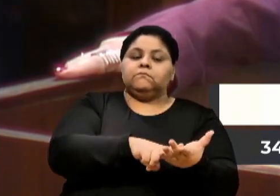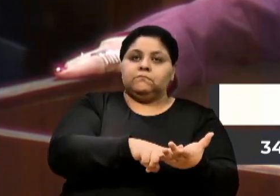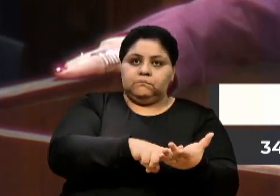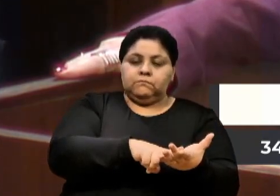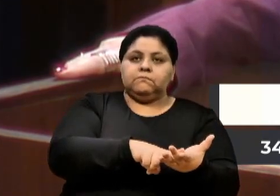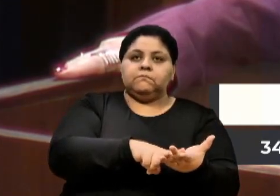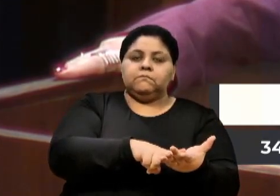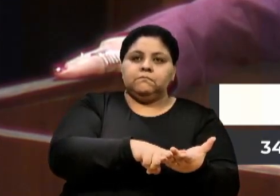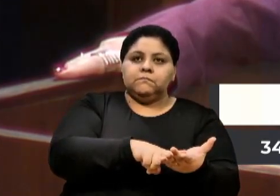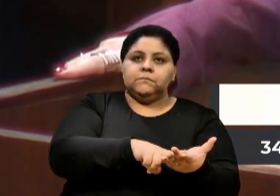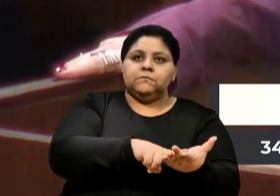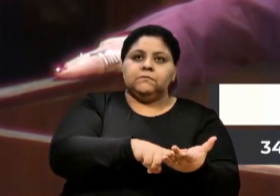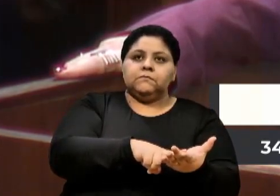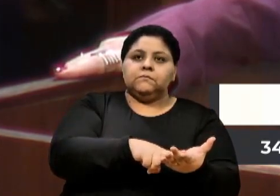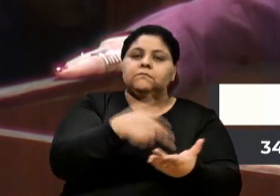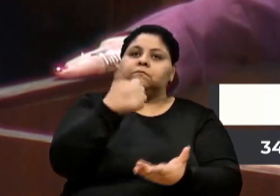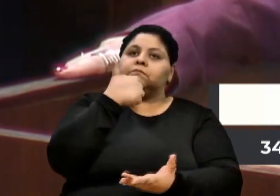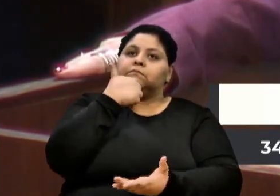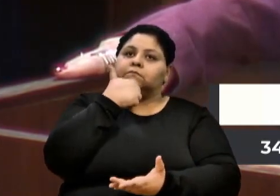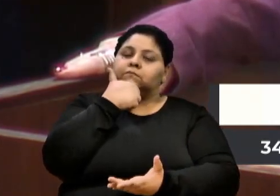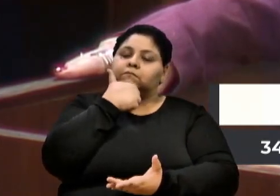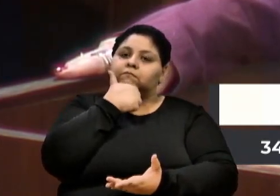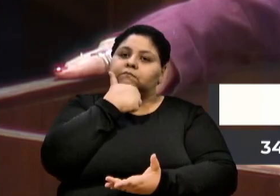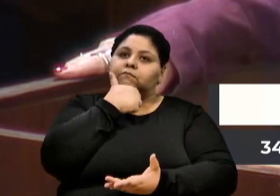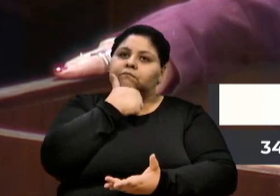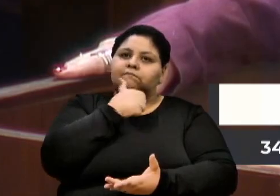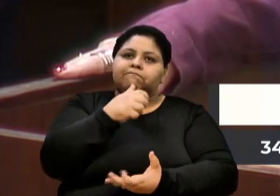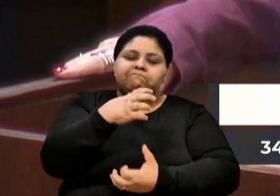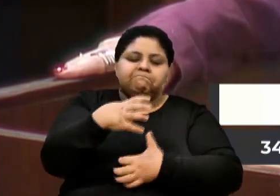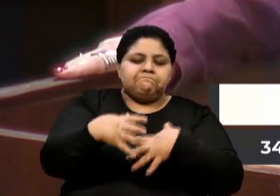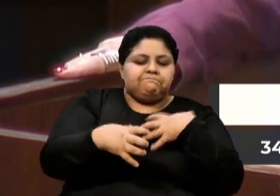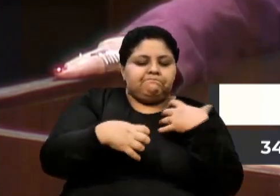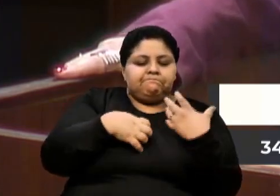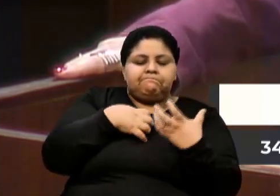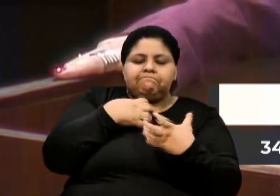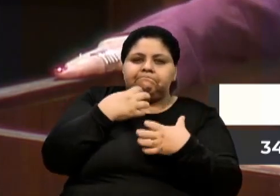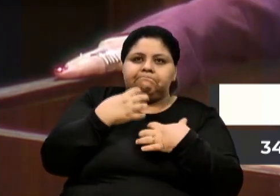as mulheres que se sentem, de alguma maneira,